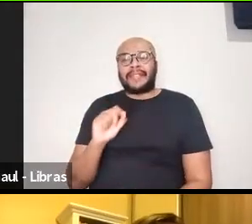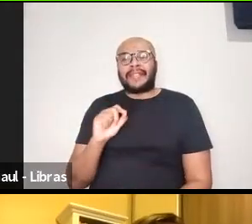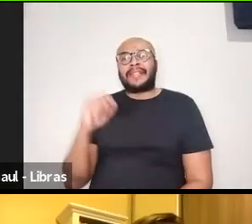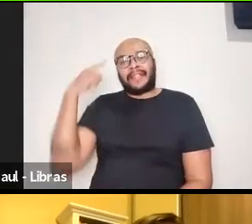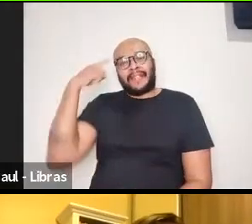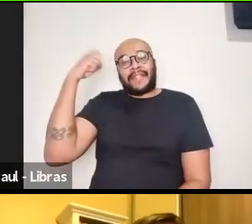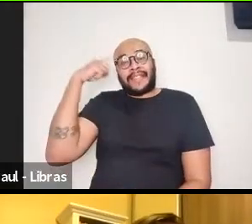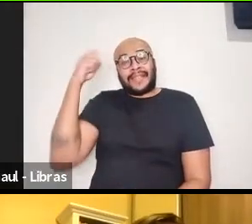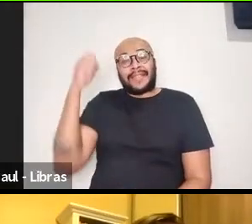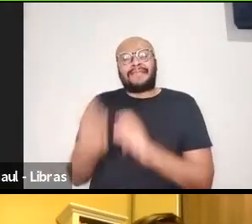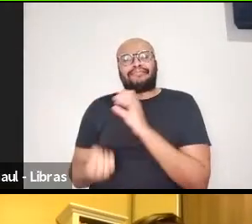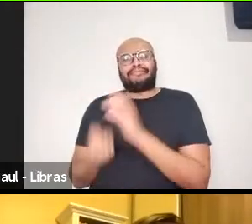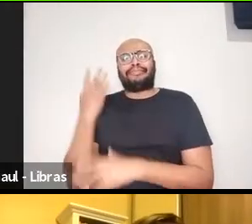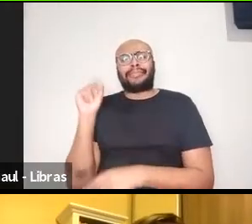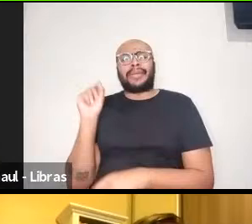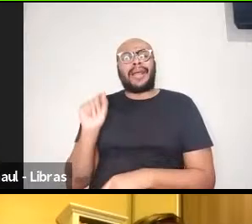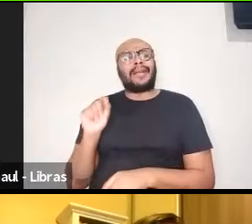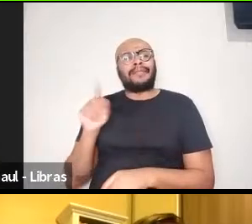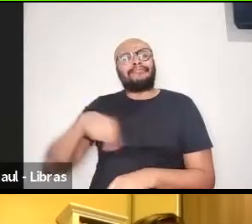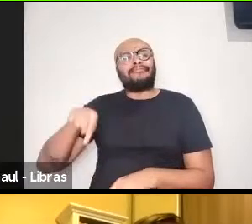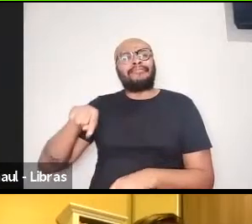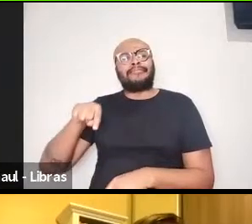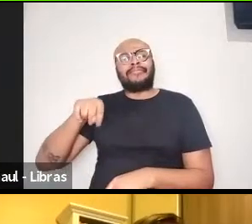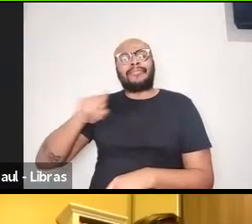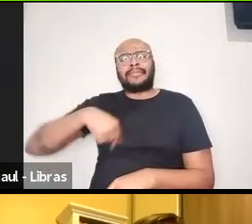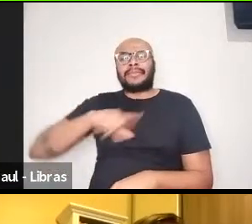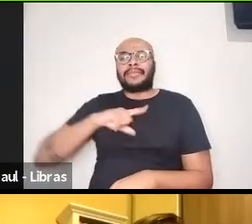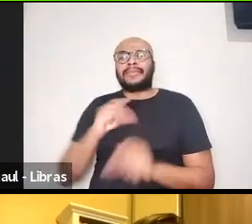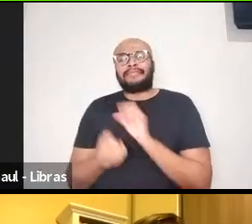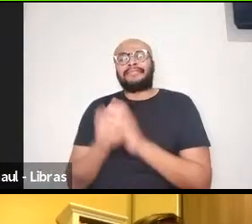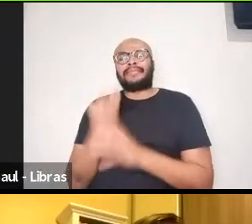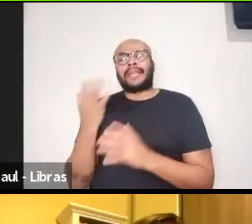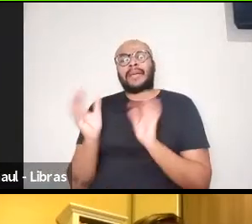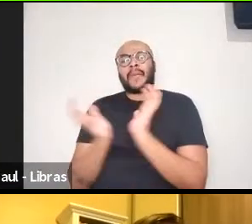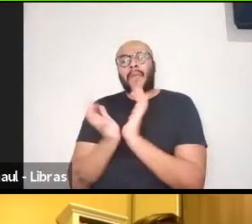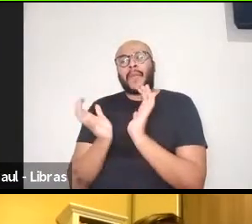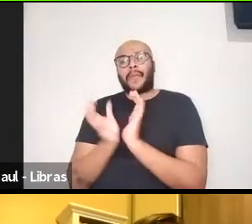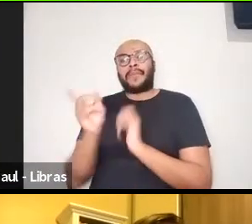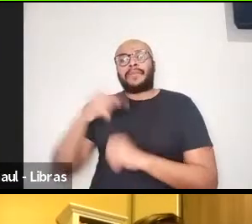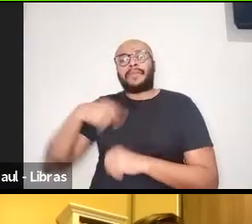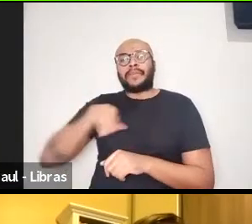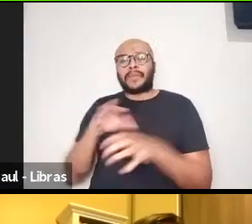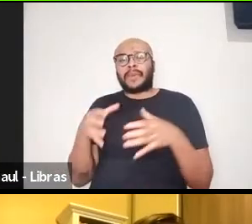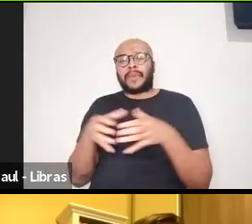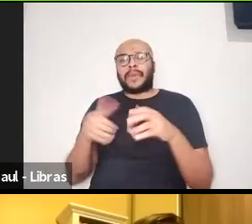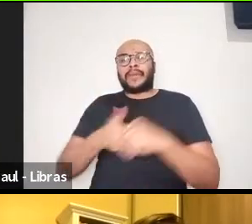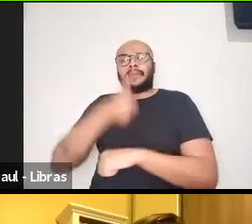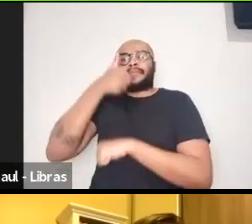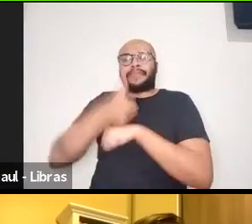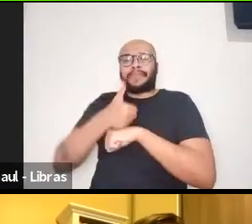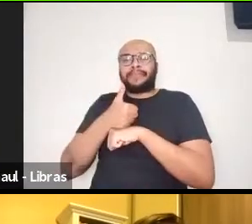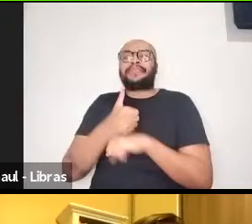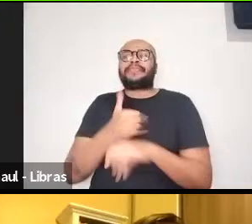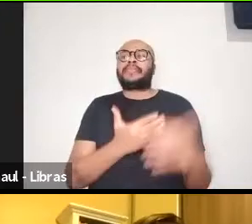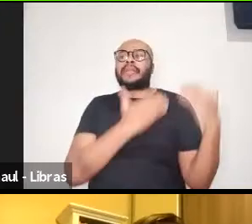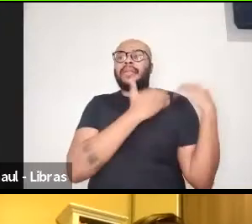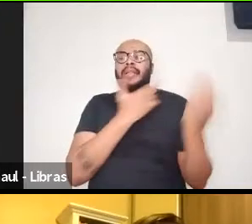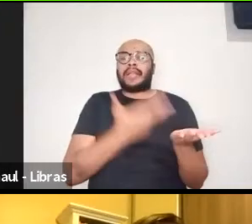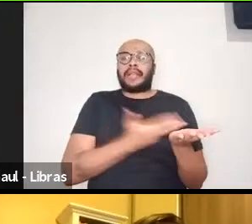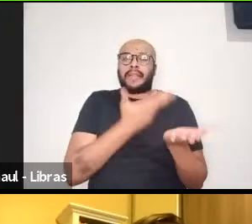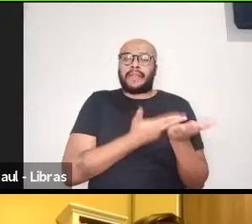que tivemos aqui no âmbito da comissão editorial da revista Resenhas